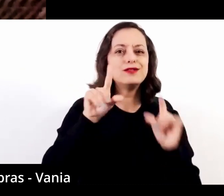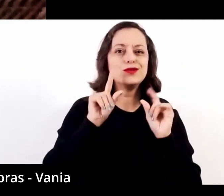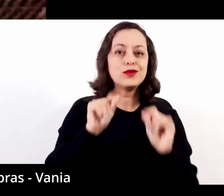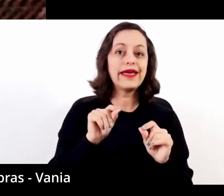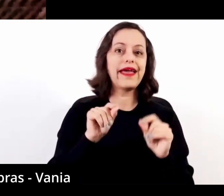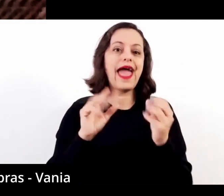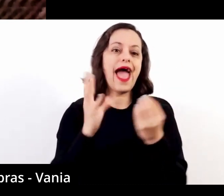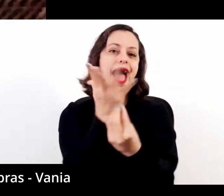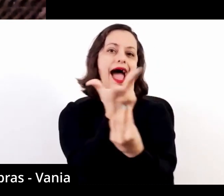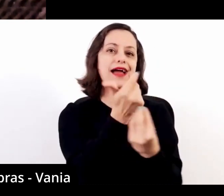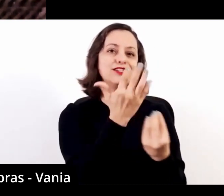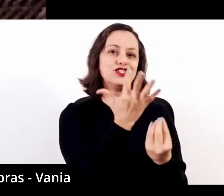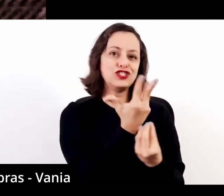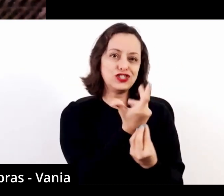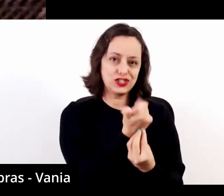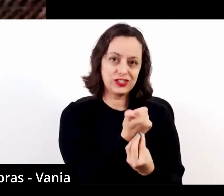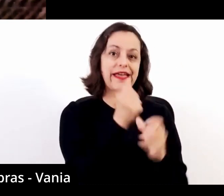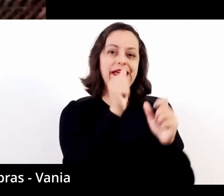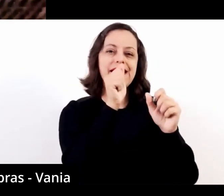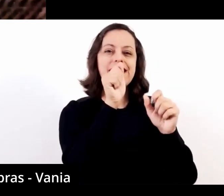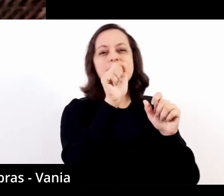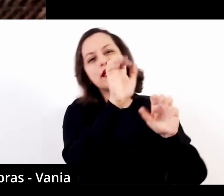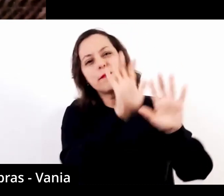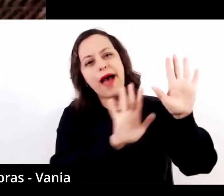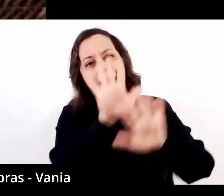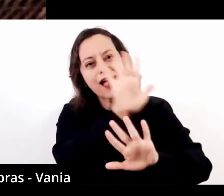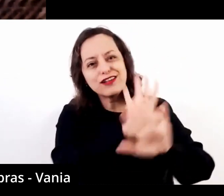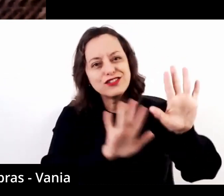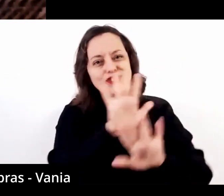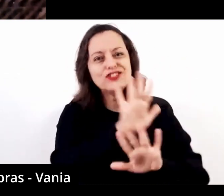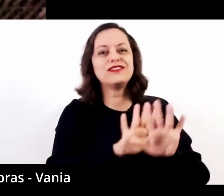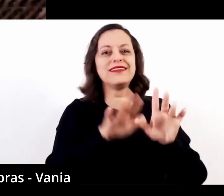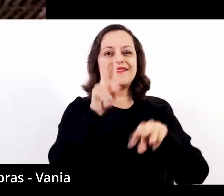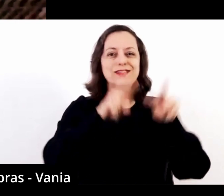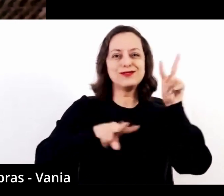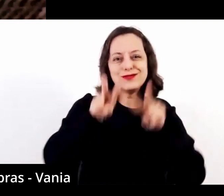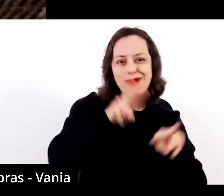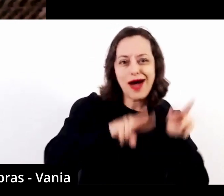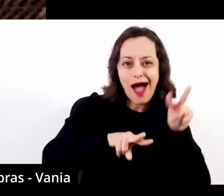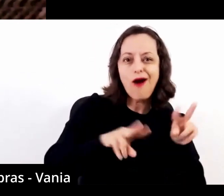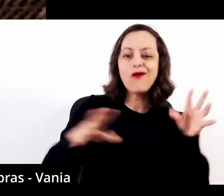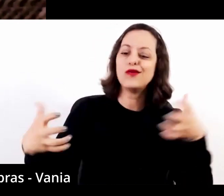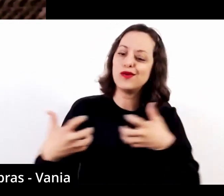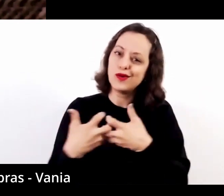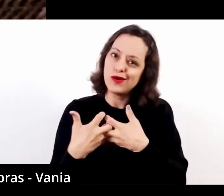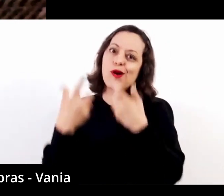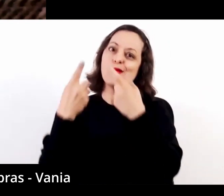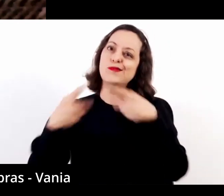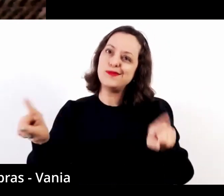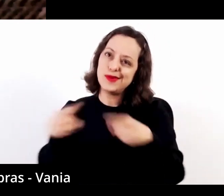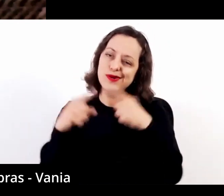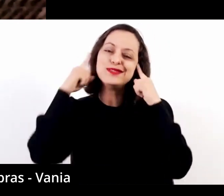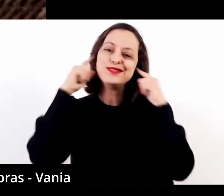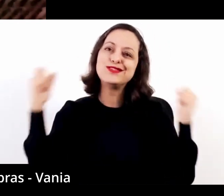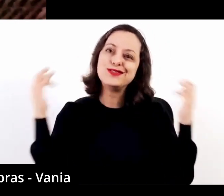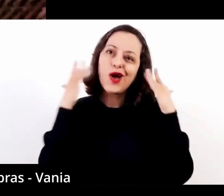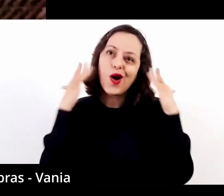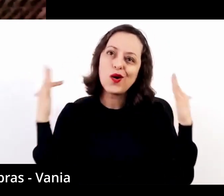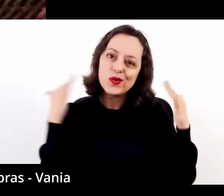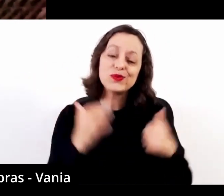artes, especialmente com as imagens, que merece ser reforçado como um aspecto imperdível desse programa do Carlo.